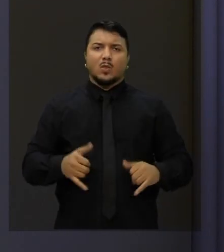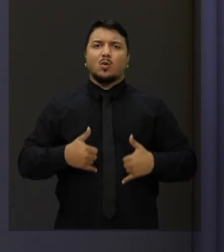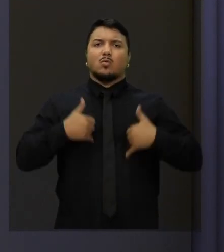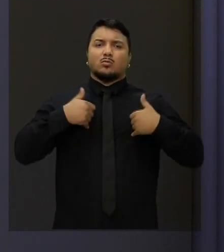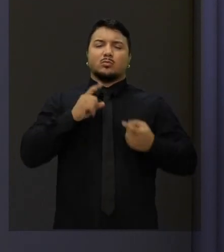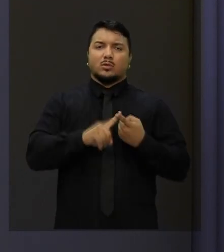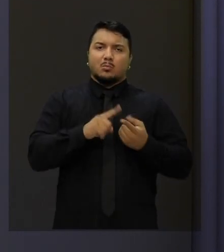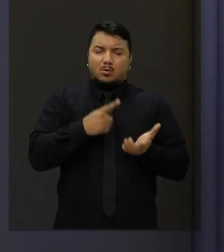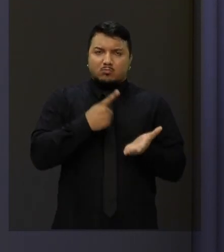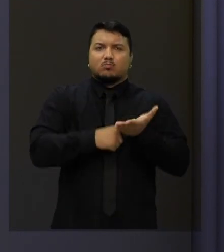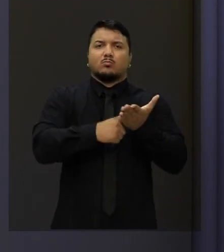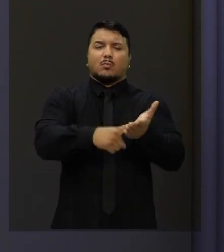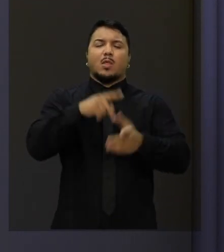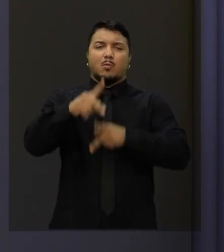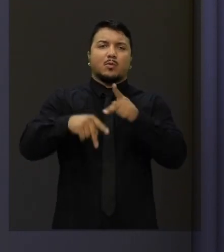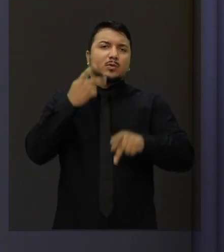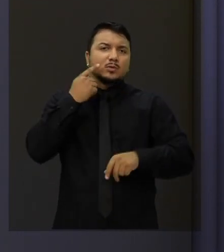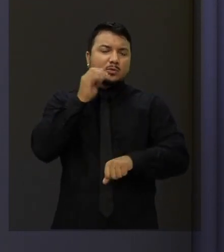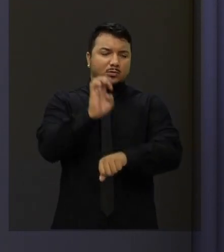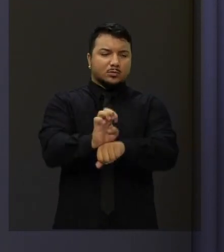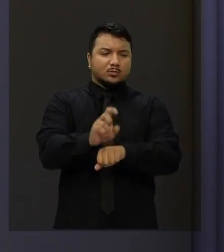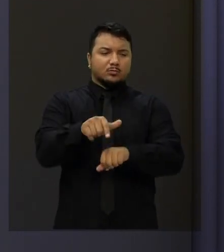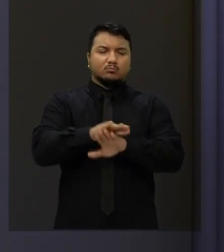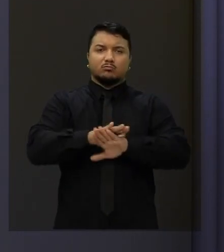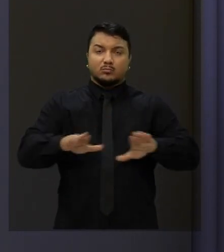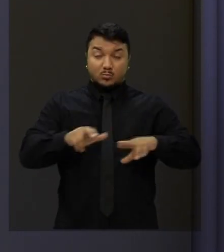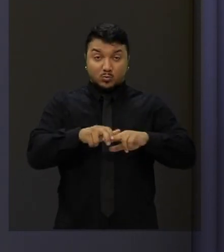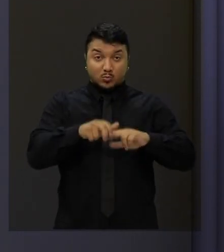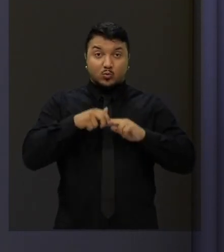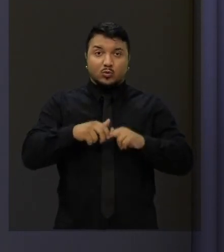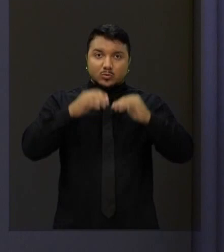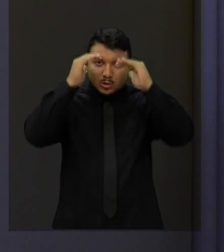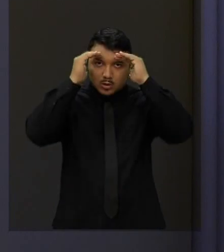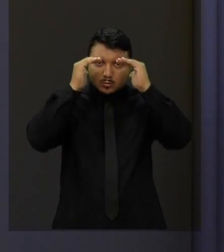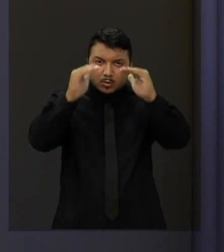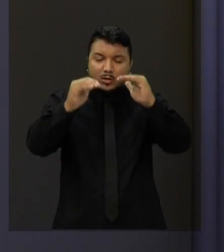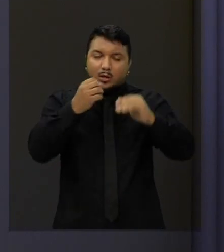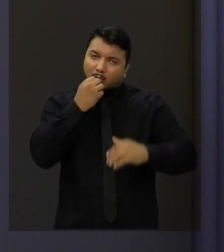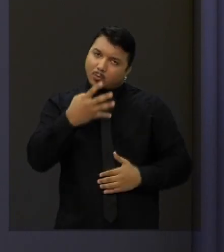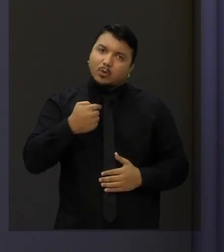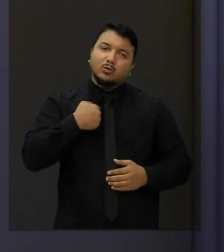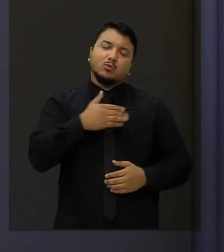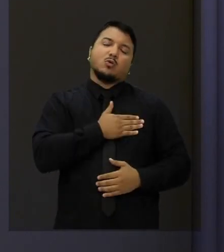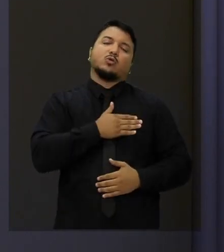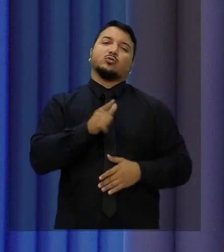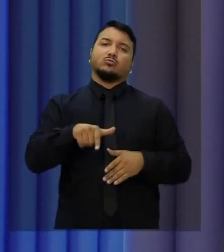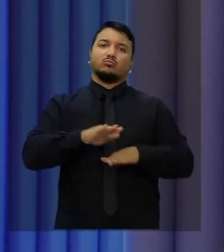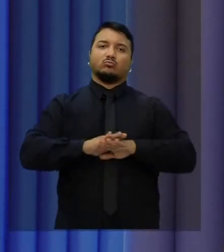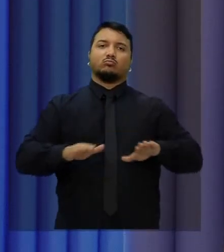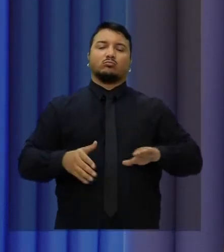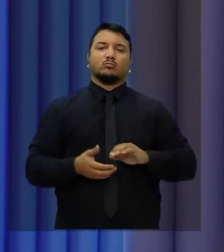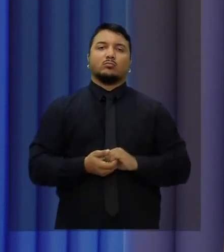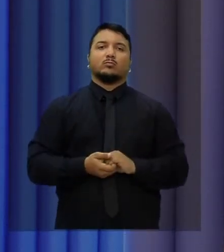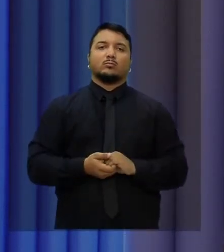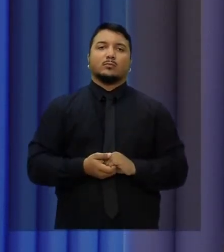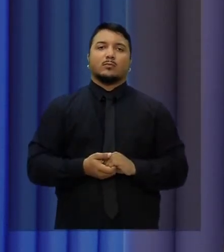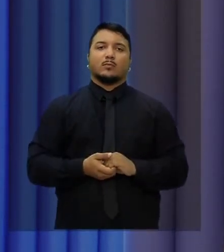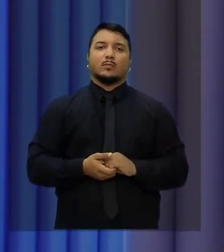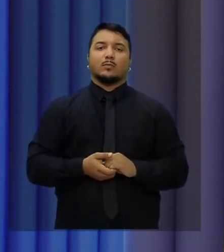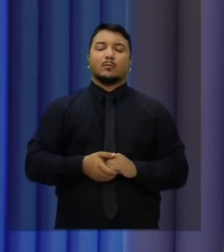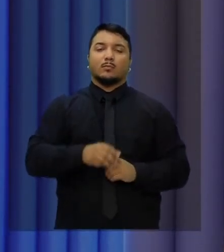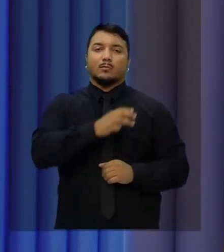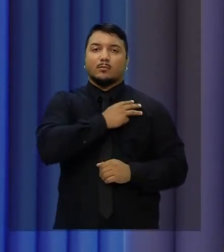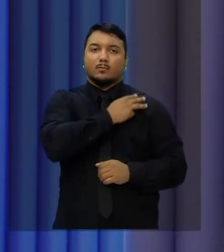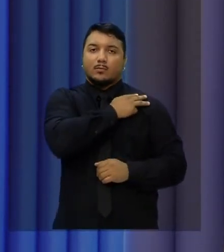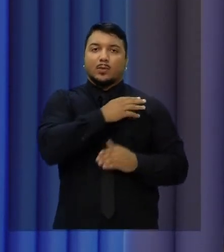compromisso com o povo do meu estado do Ceará. Por isso, respeito é bom e eu gosto. O candidato Capitão Wagner